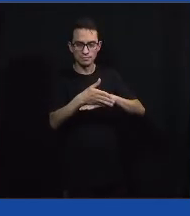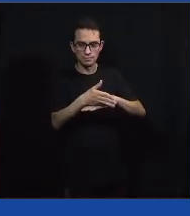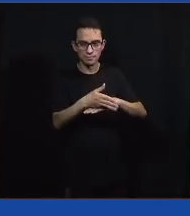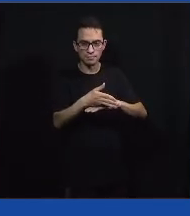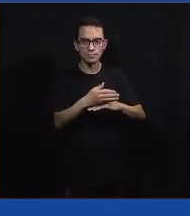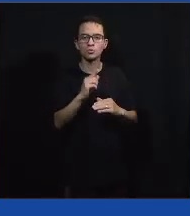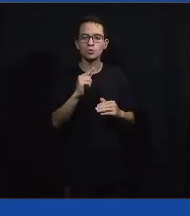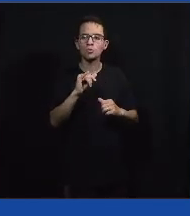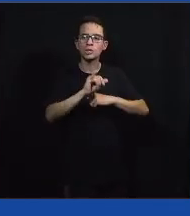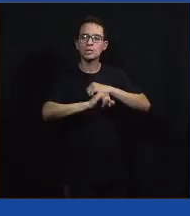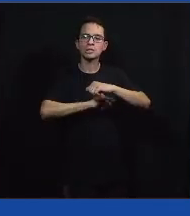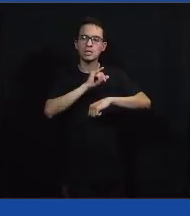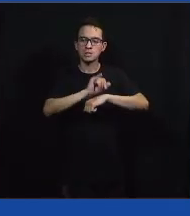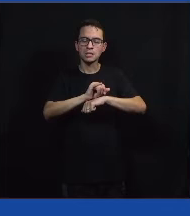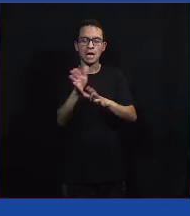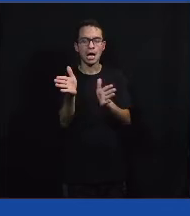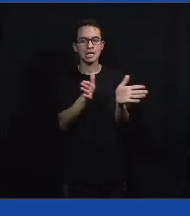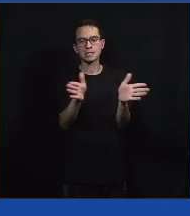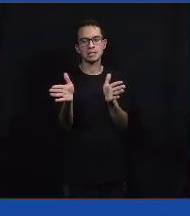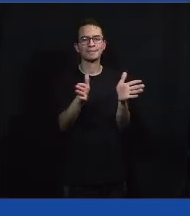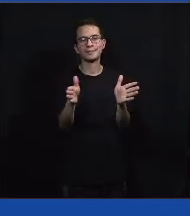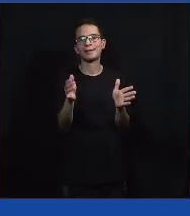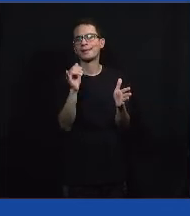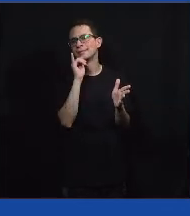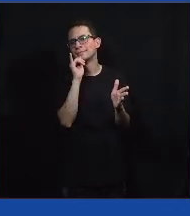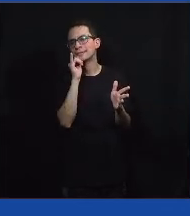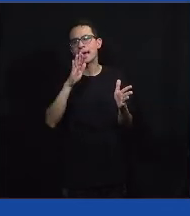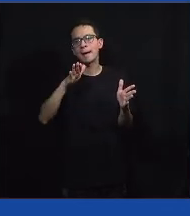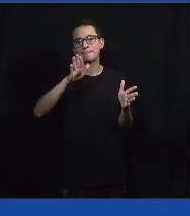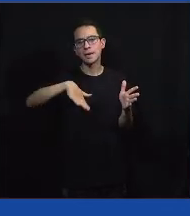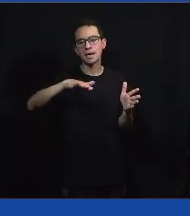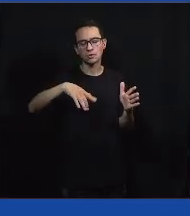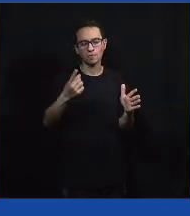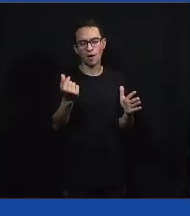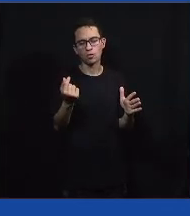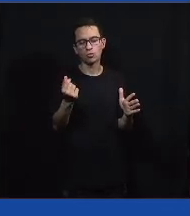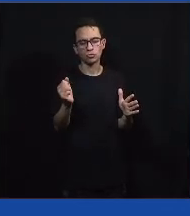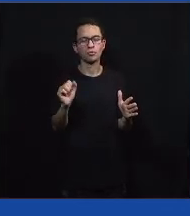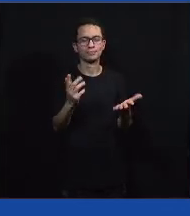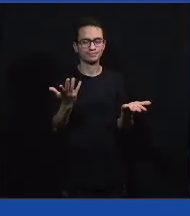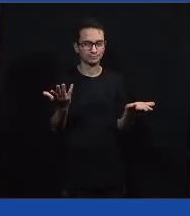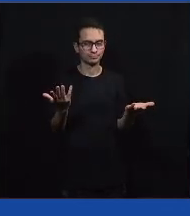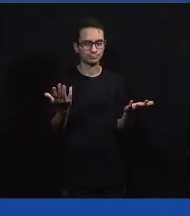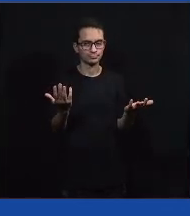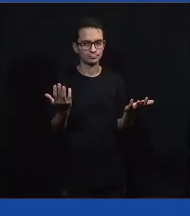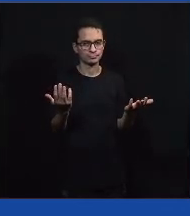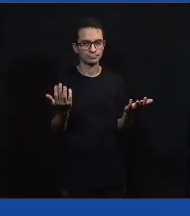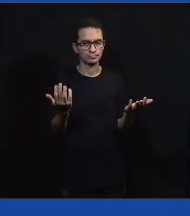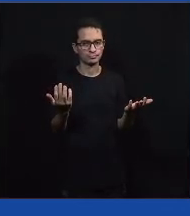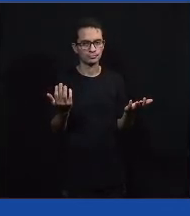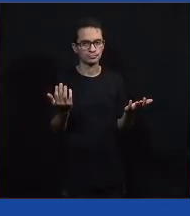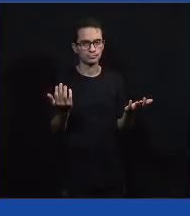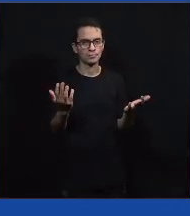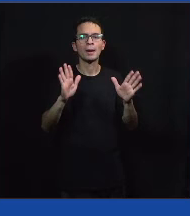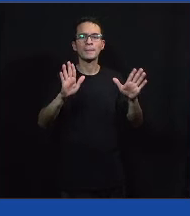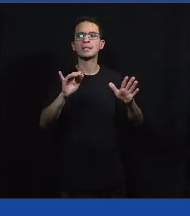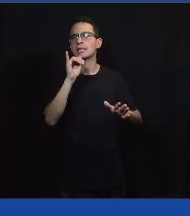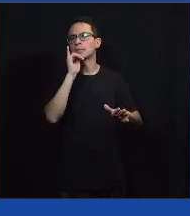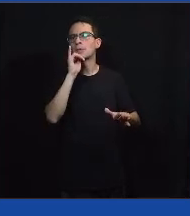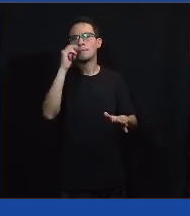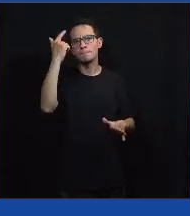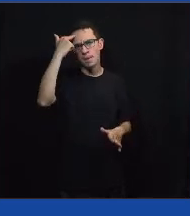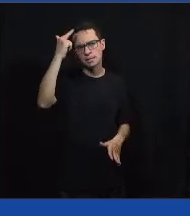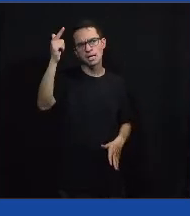Acesso à internet acessível, né? Então, planos bem baixos com baixo valor, etc. Mas não me veem nomes grandes